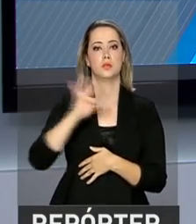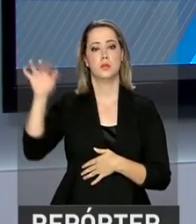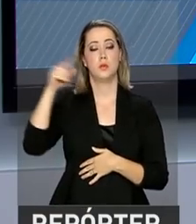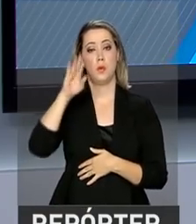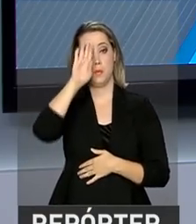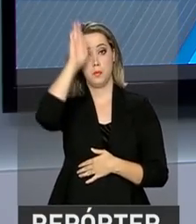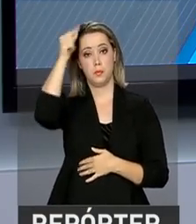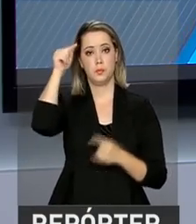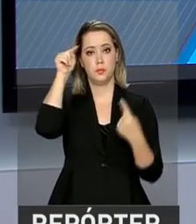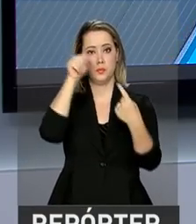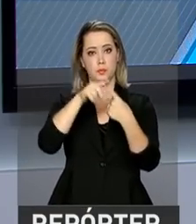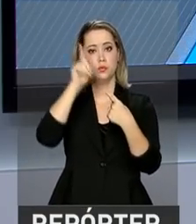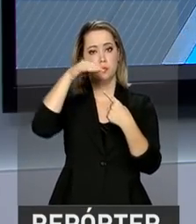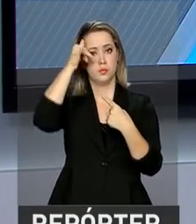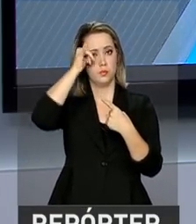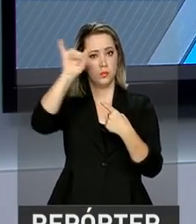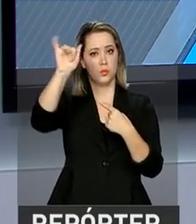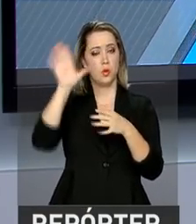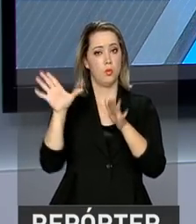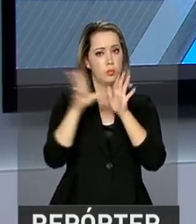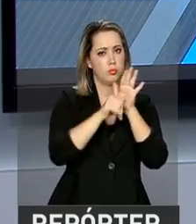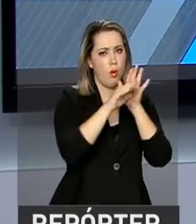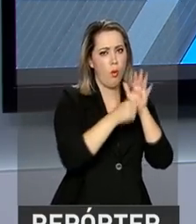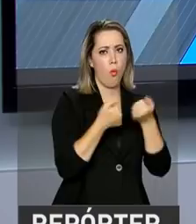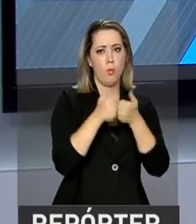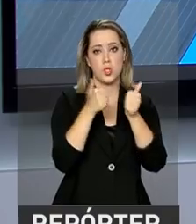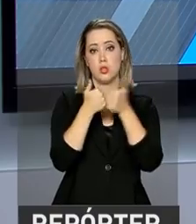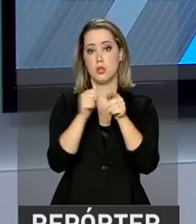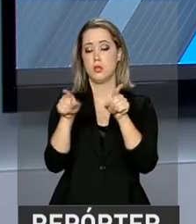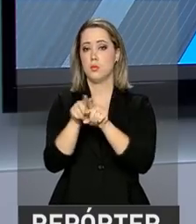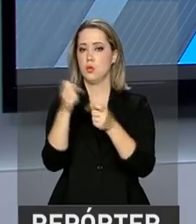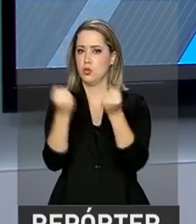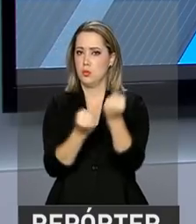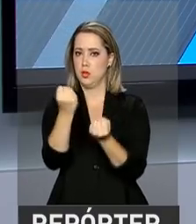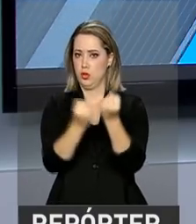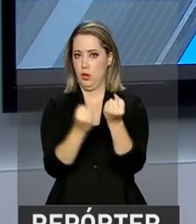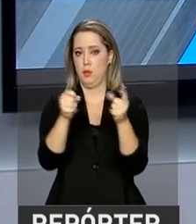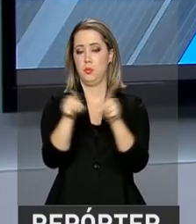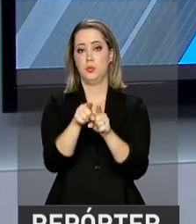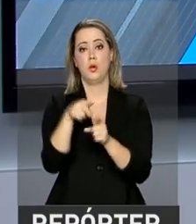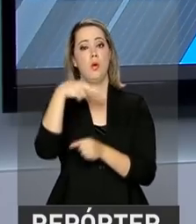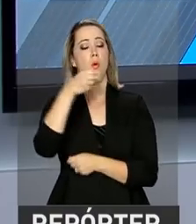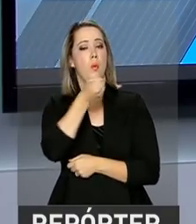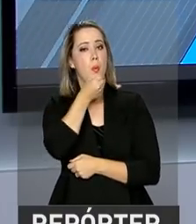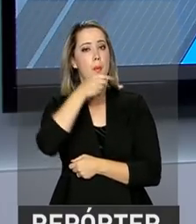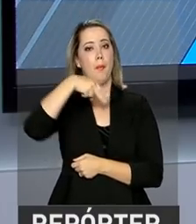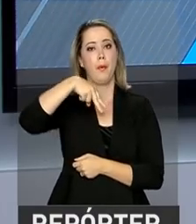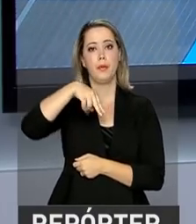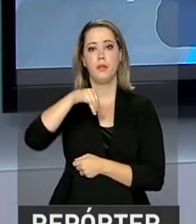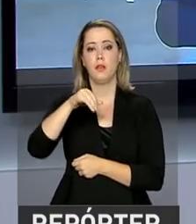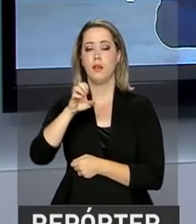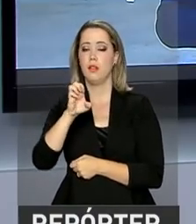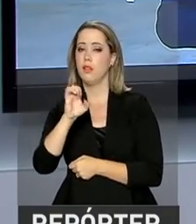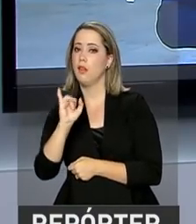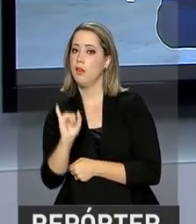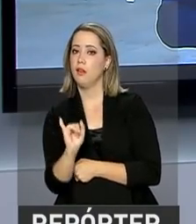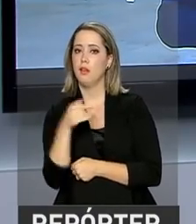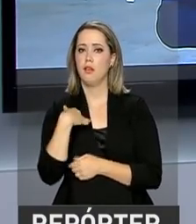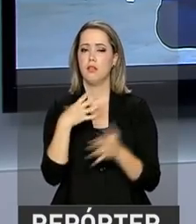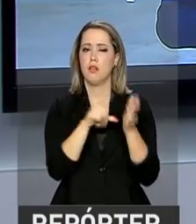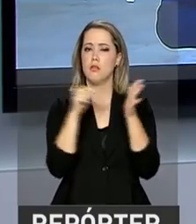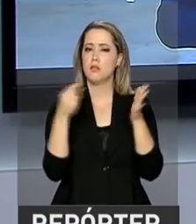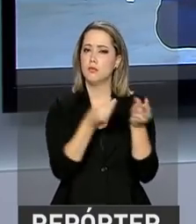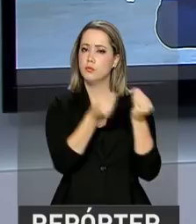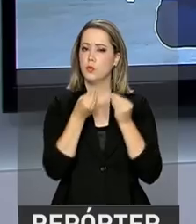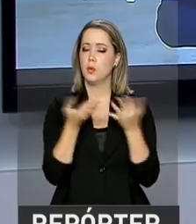O principal objetivo é evitar o roubo de cargas e veículos. O repórter Ney Pereira tem as informações direto do Palácio